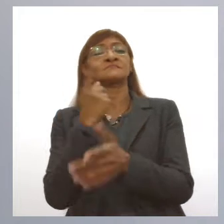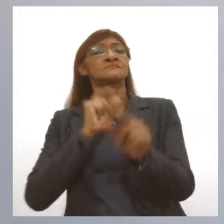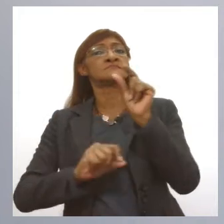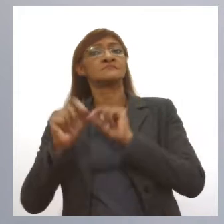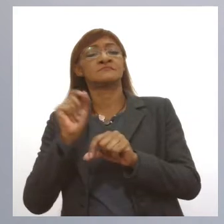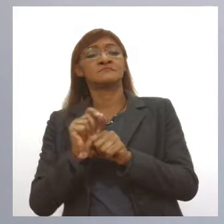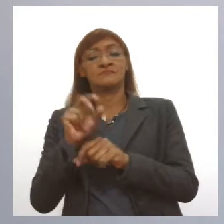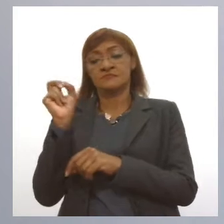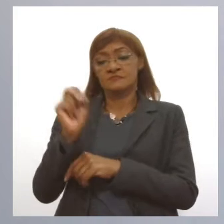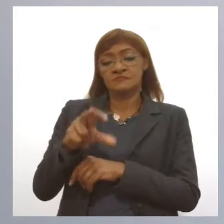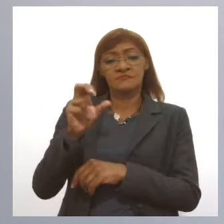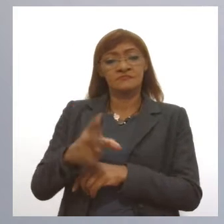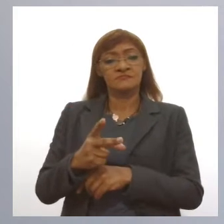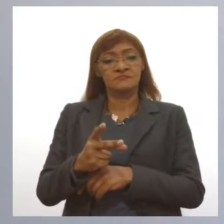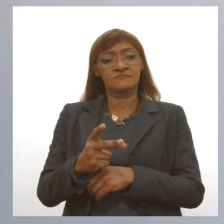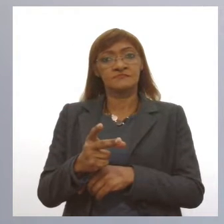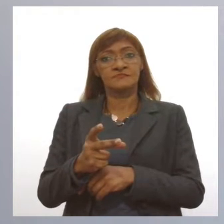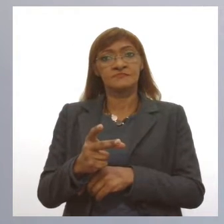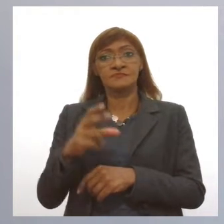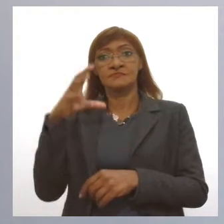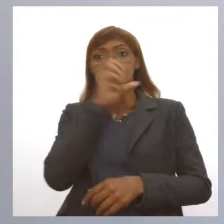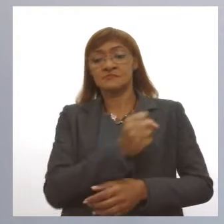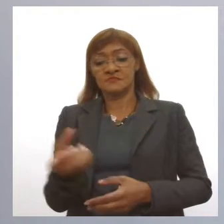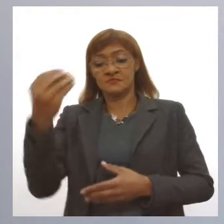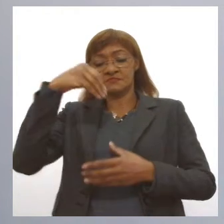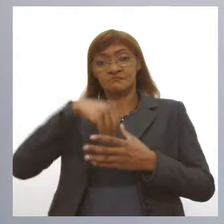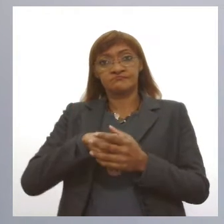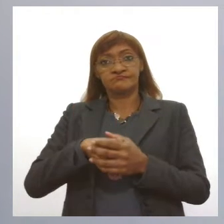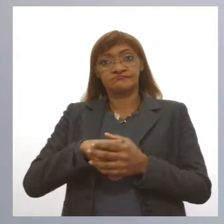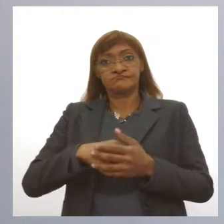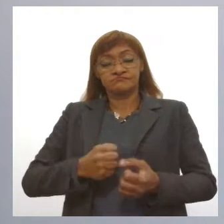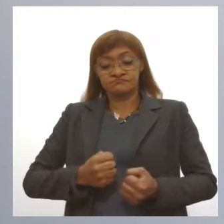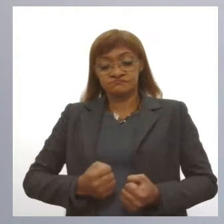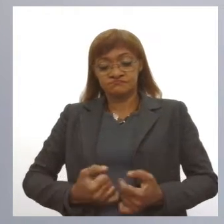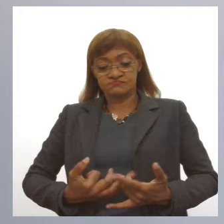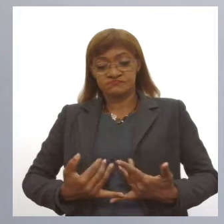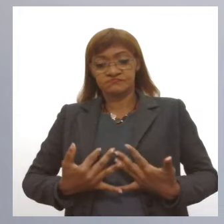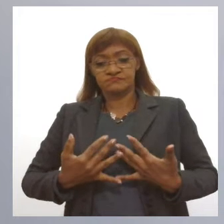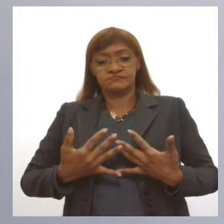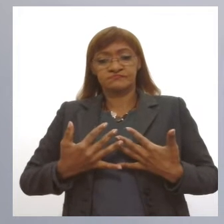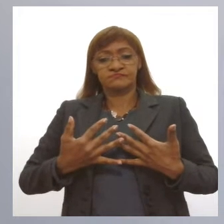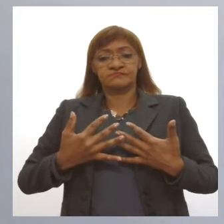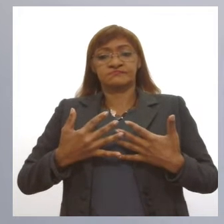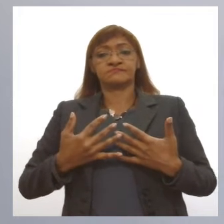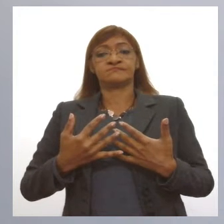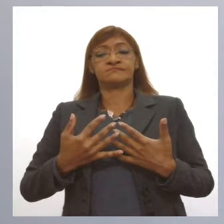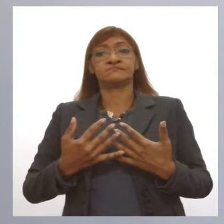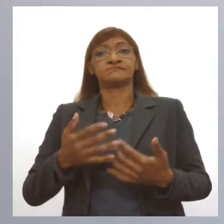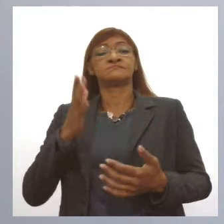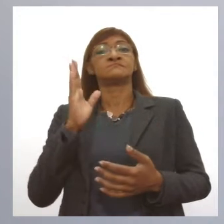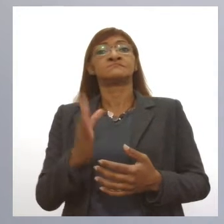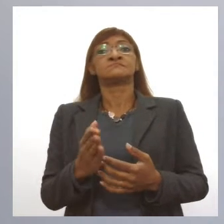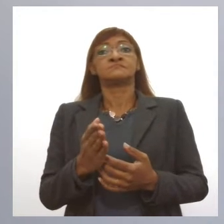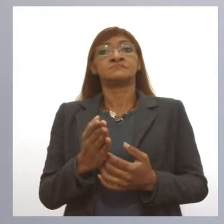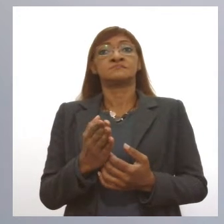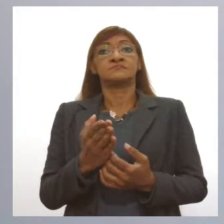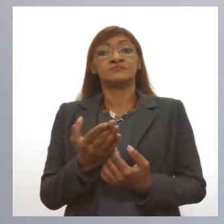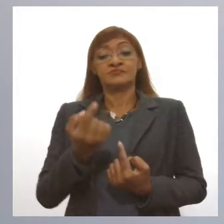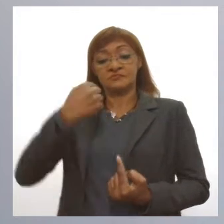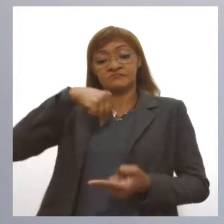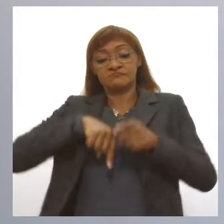doença, ele faz o escape do sistema imunológico. Então, ele impede que ele seja visto pelo sistema imunológico.